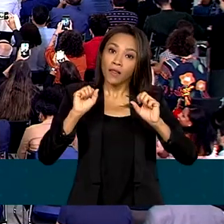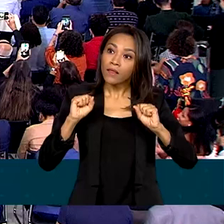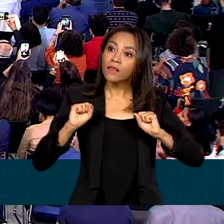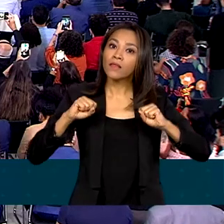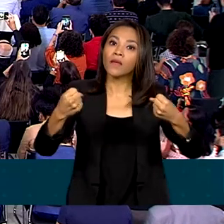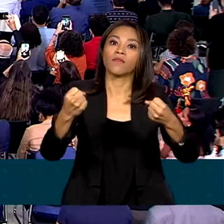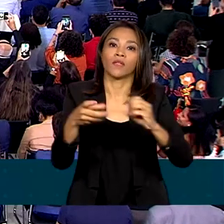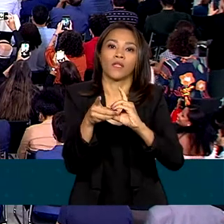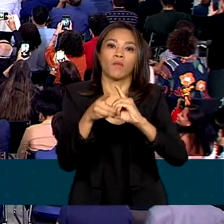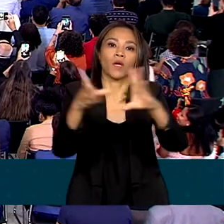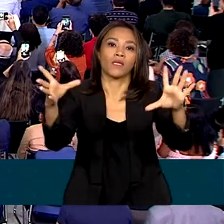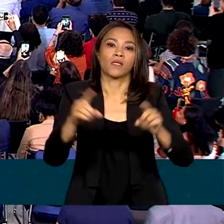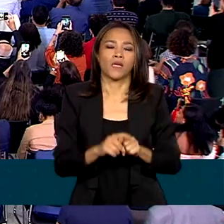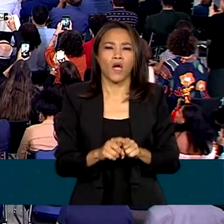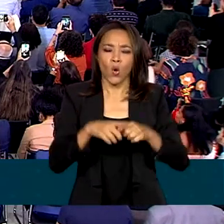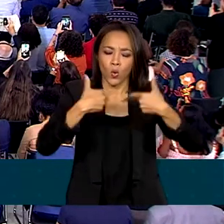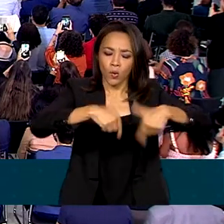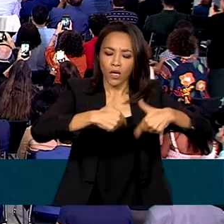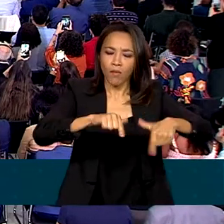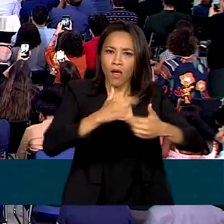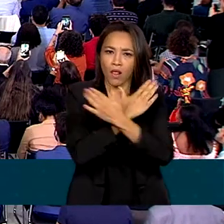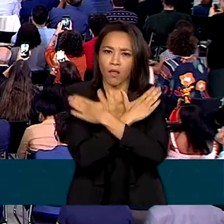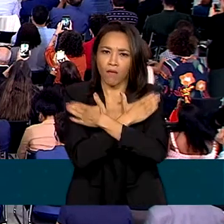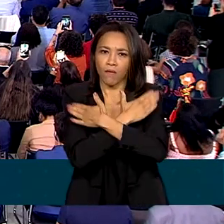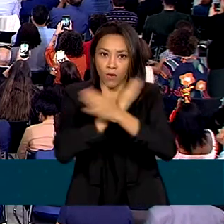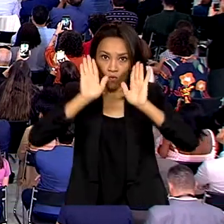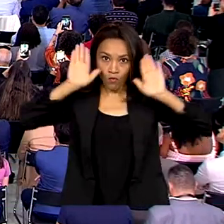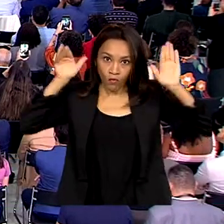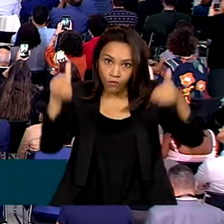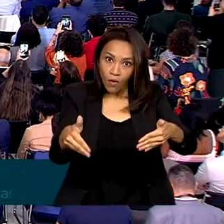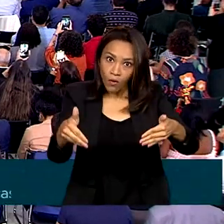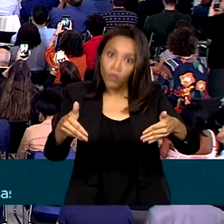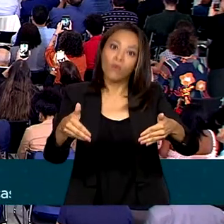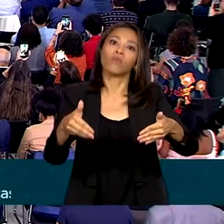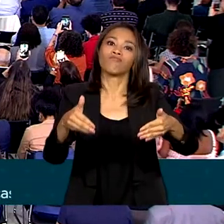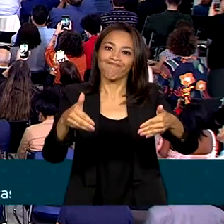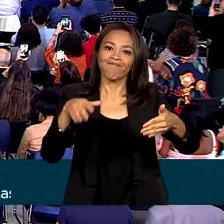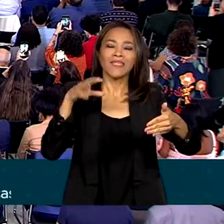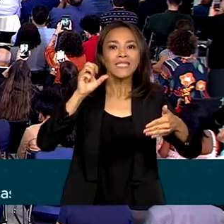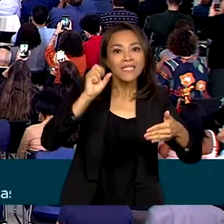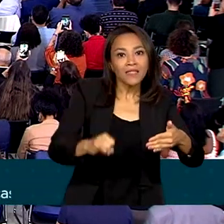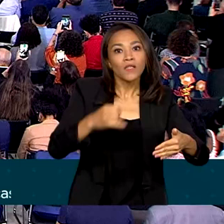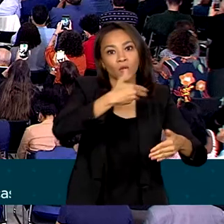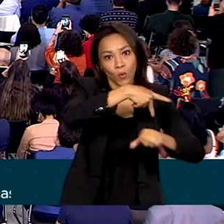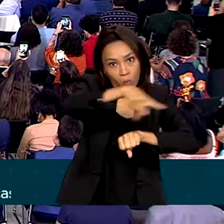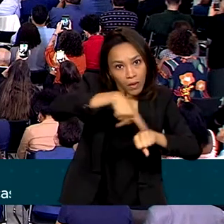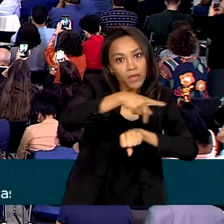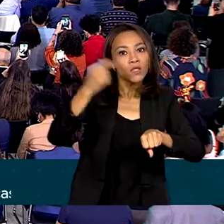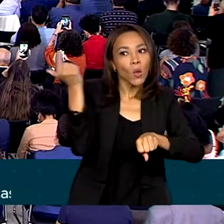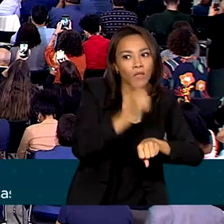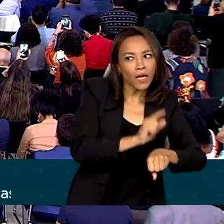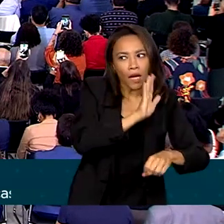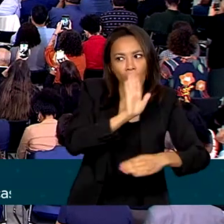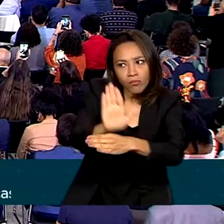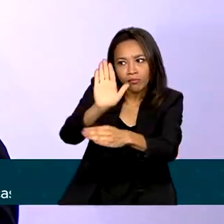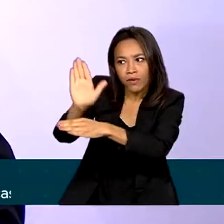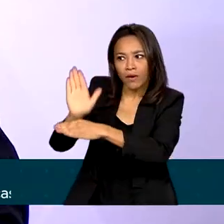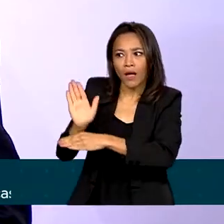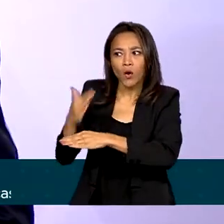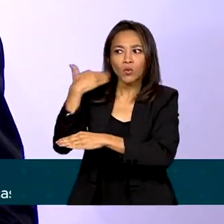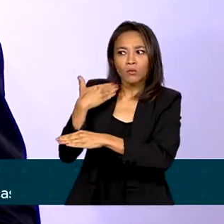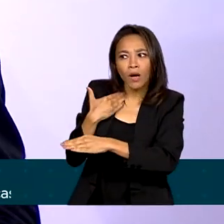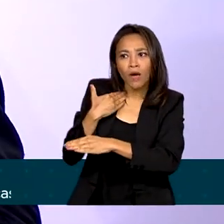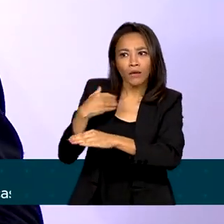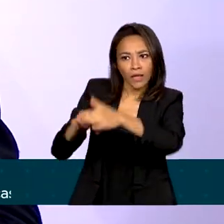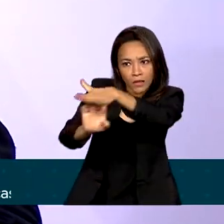colocar o trabalho e o emprego no centro do modelo. E o Estado tem um papel muito importante. Se o Estado pode socorrer os bancos e as empresas, por